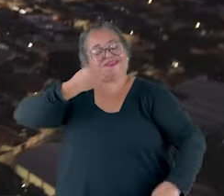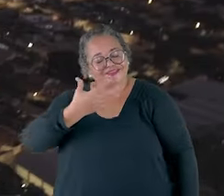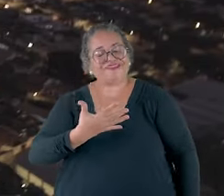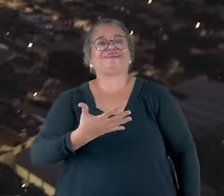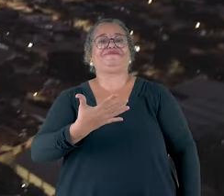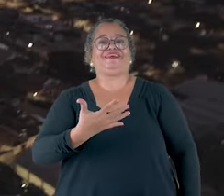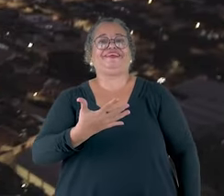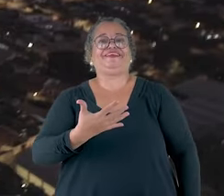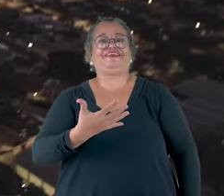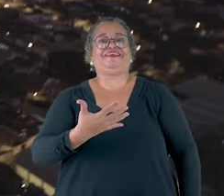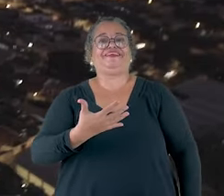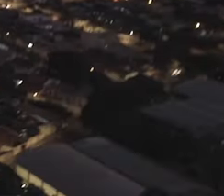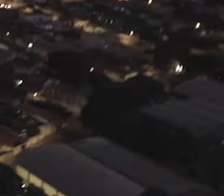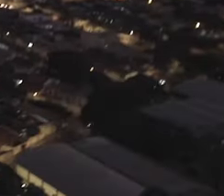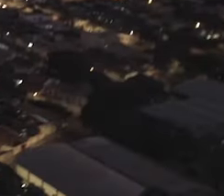Fazer mais, fazer bem.